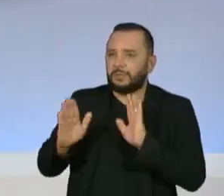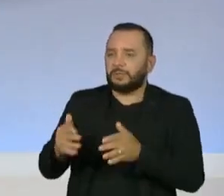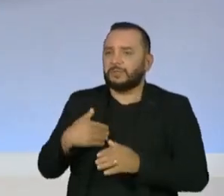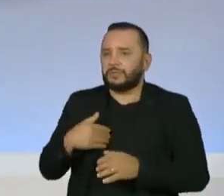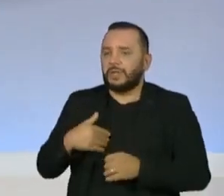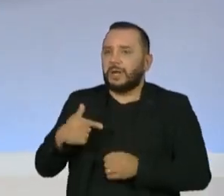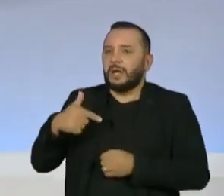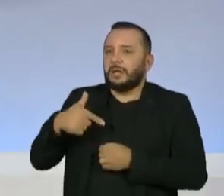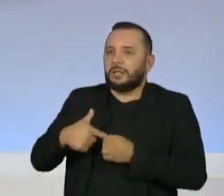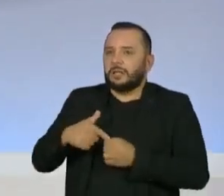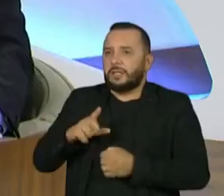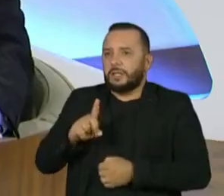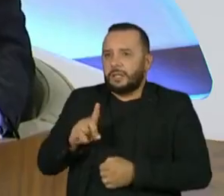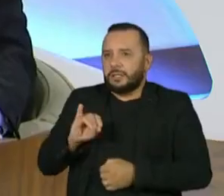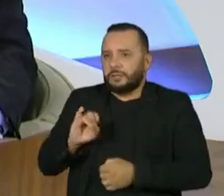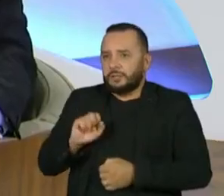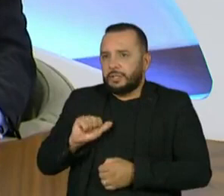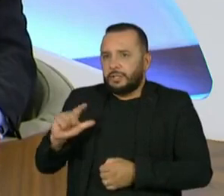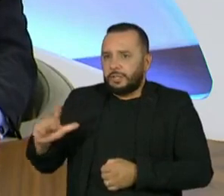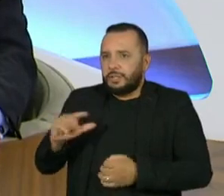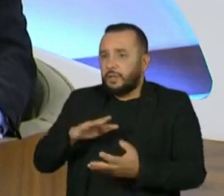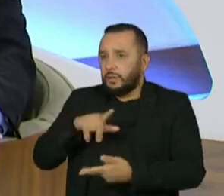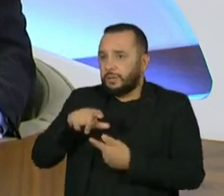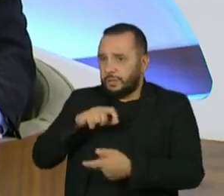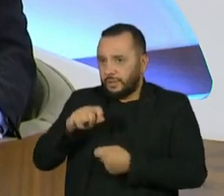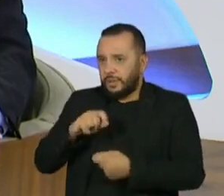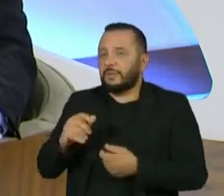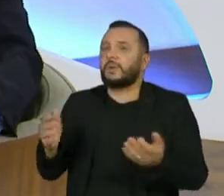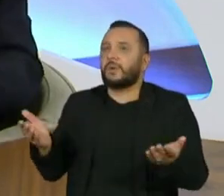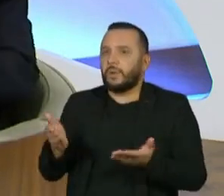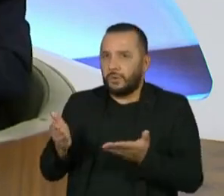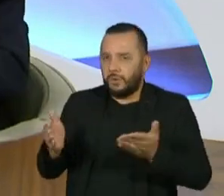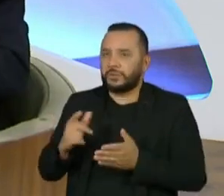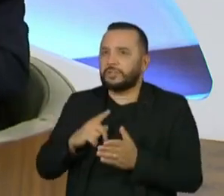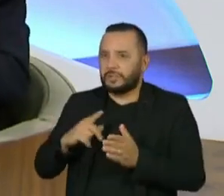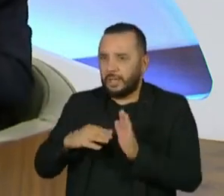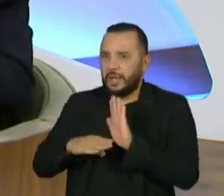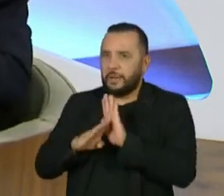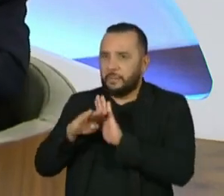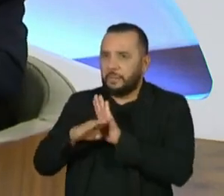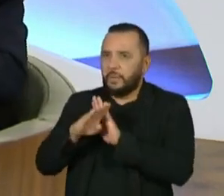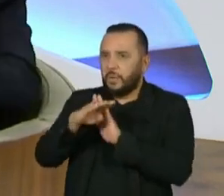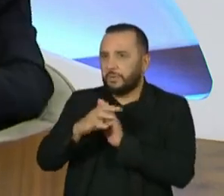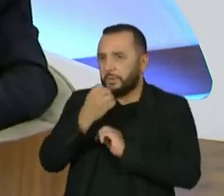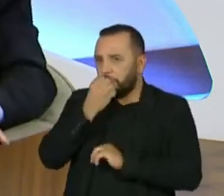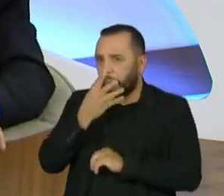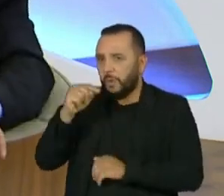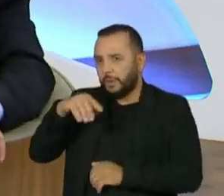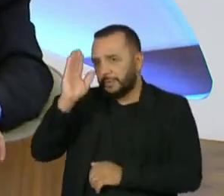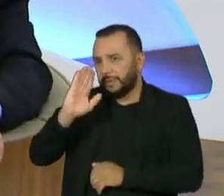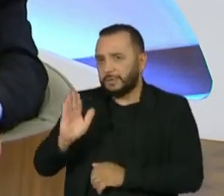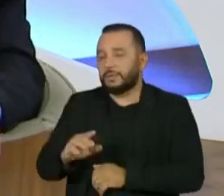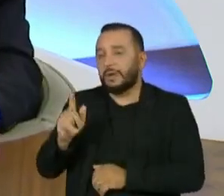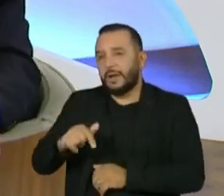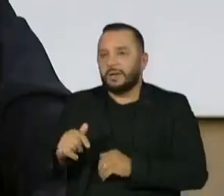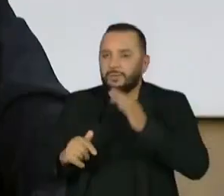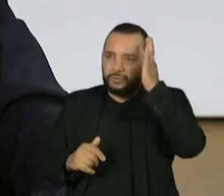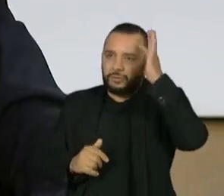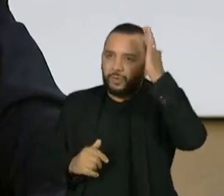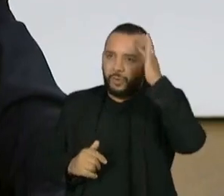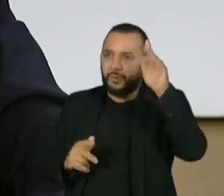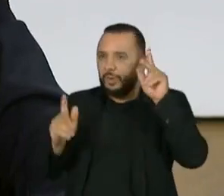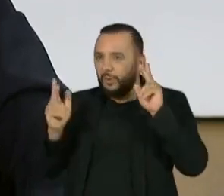múltiplo de uma empresa listada em bolsa hoje no Brasil. É meio que o sonho de consumo de toda empresa como a nossa,